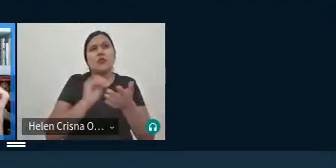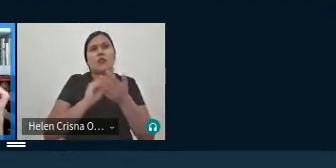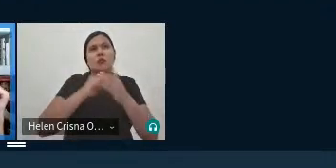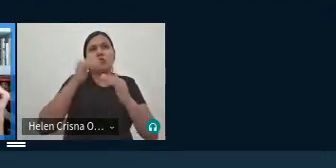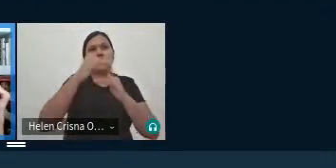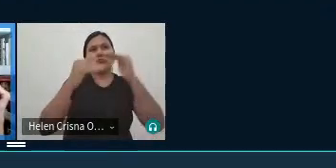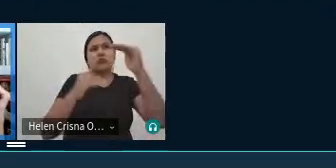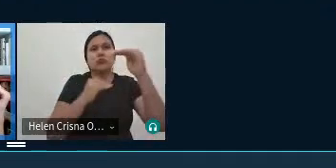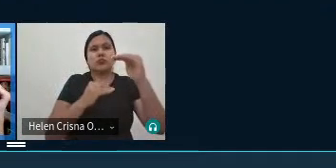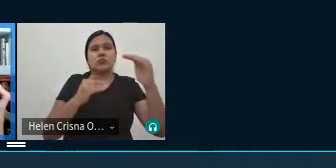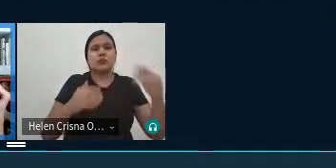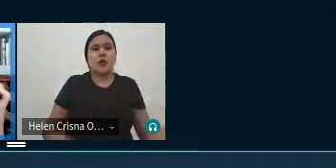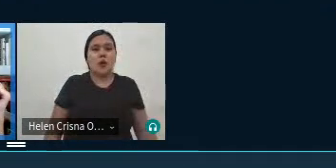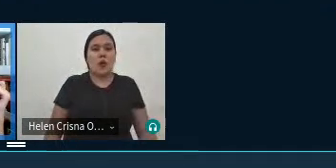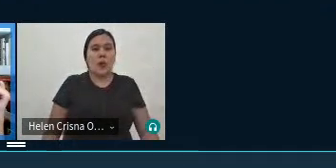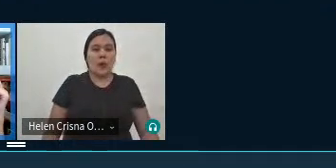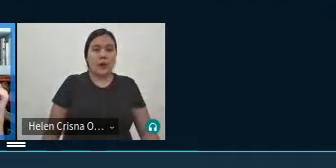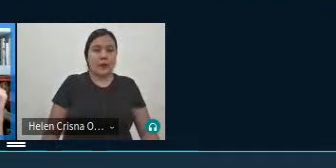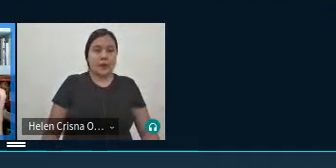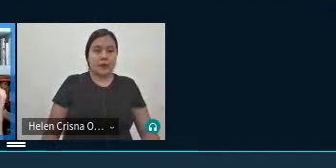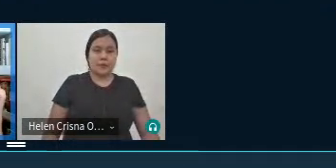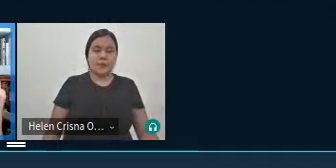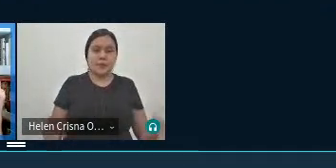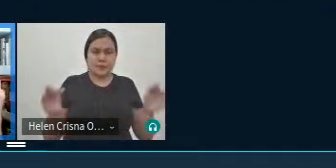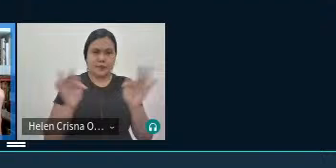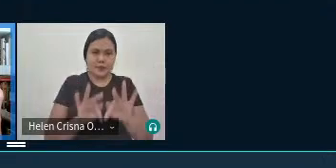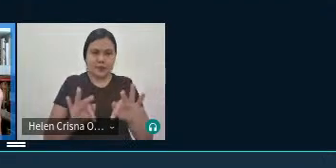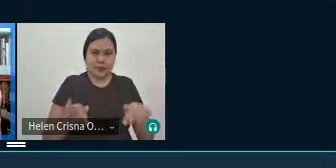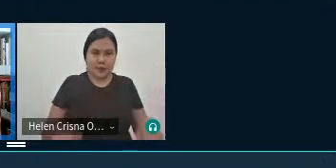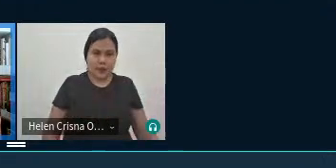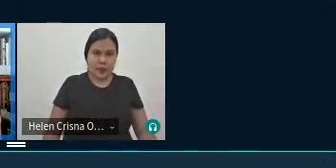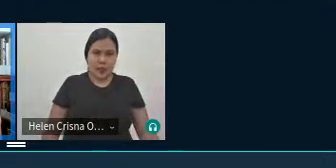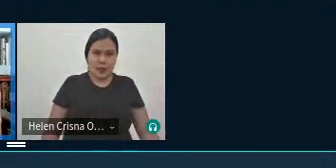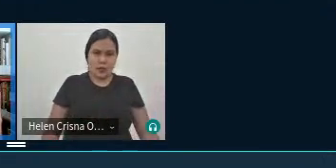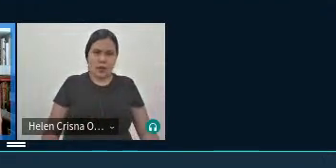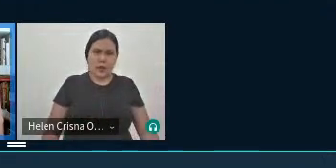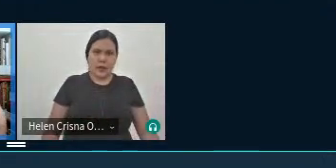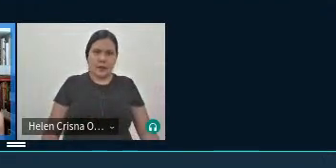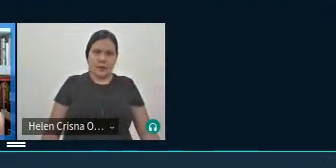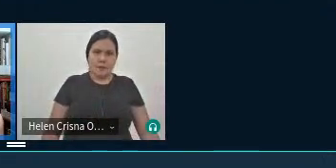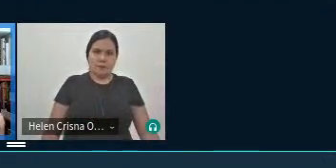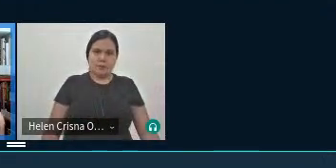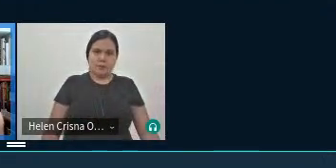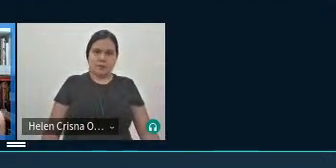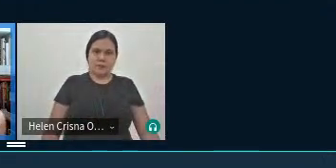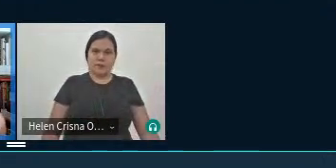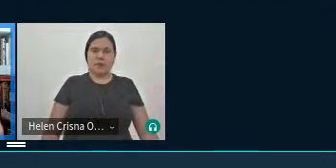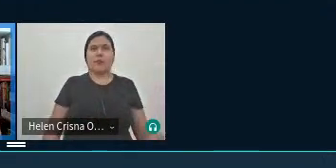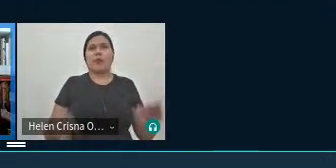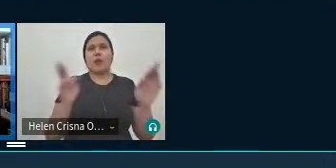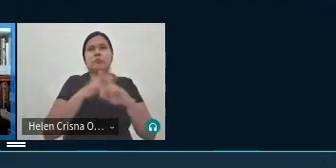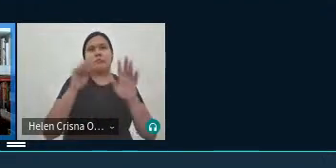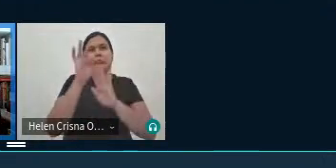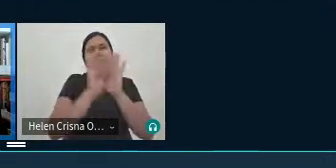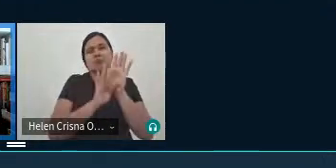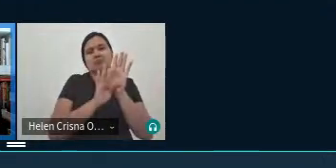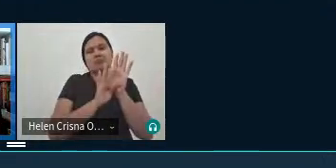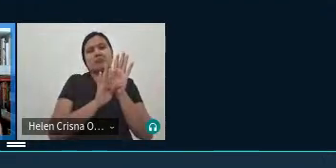e para finalizar agora sim eu deixo aqui uma relação de textos né